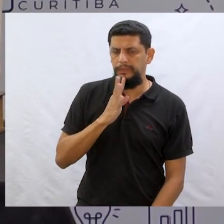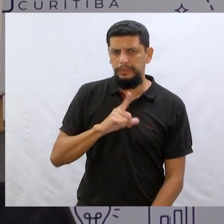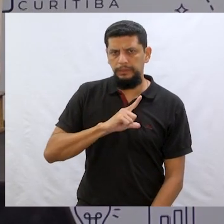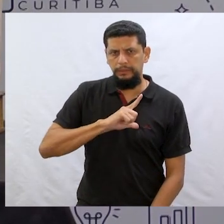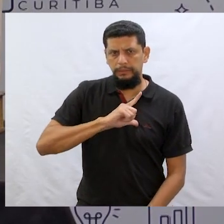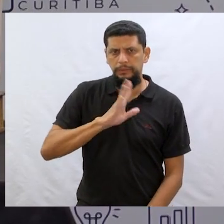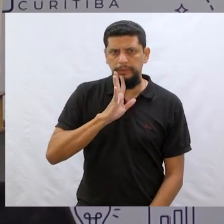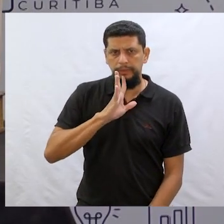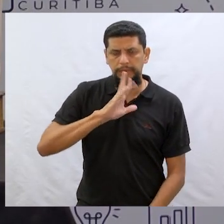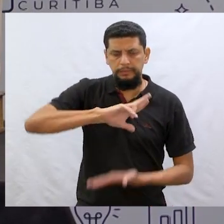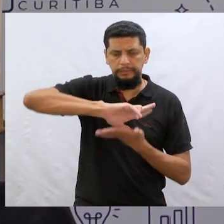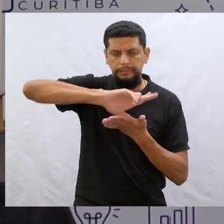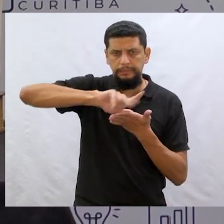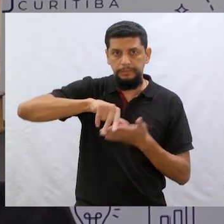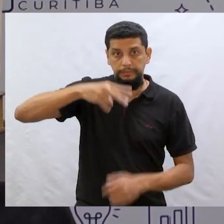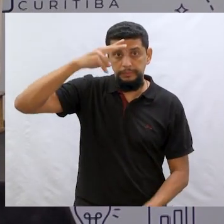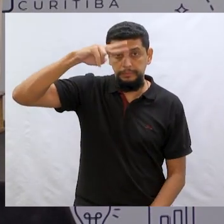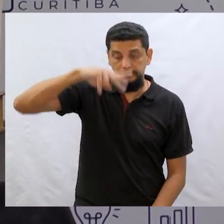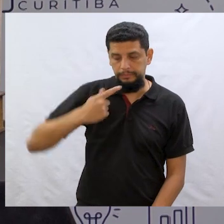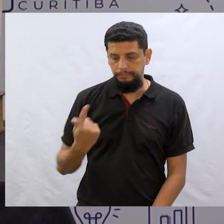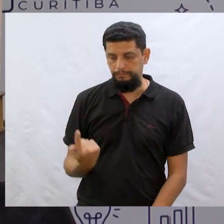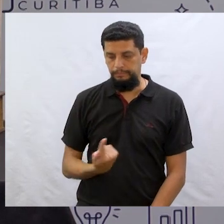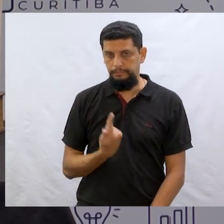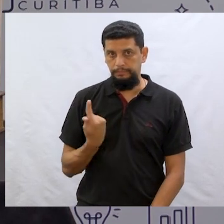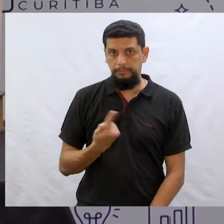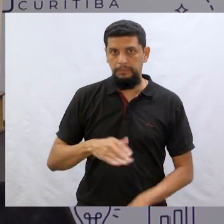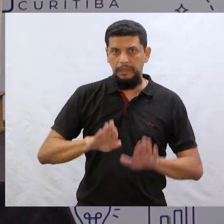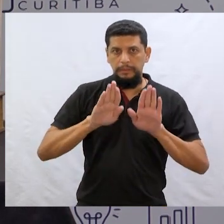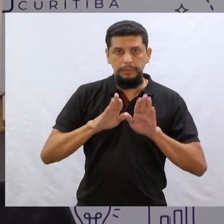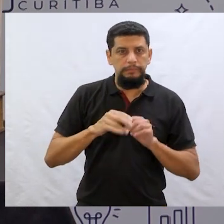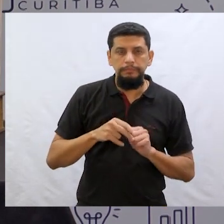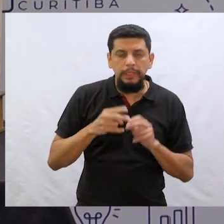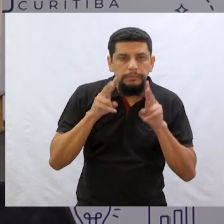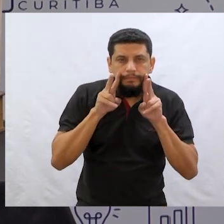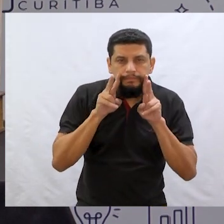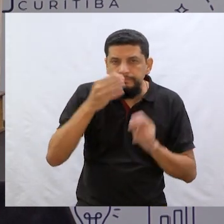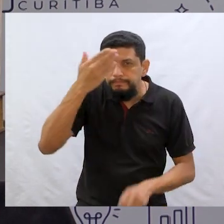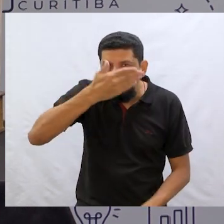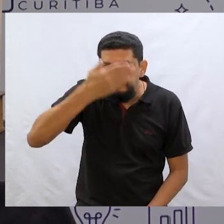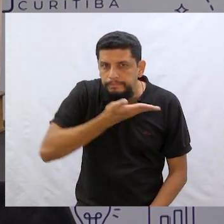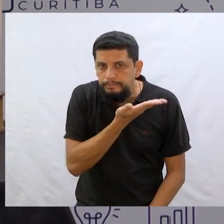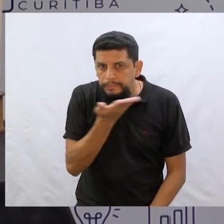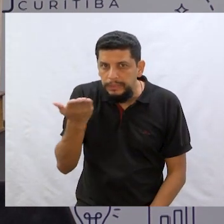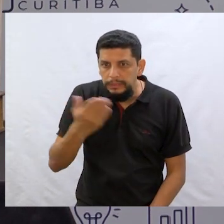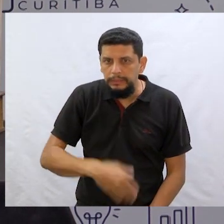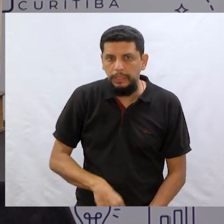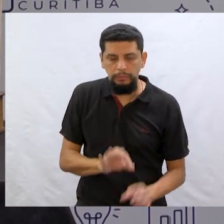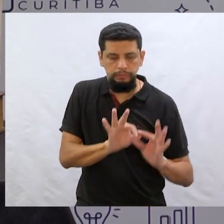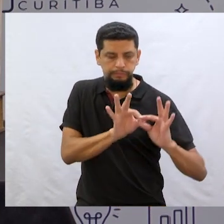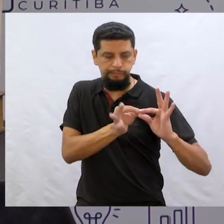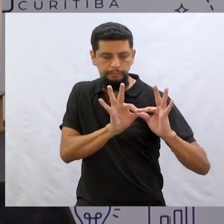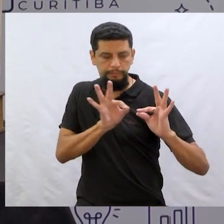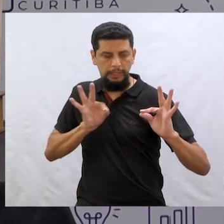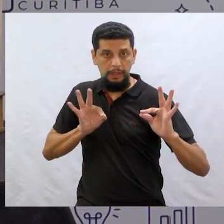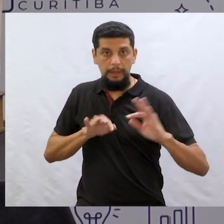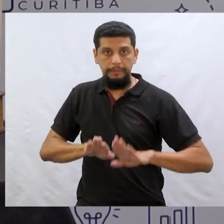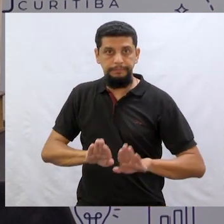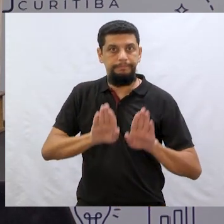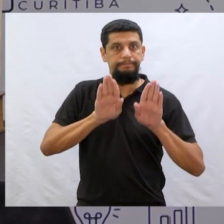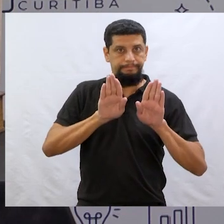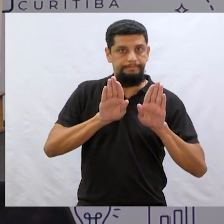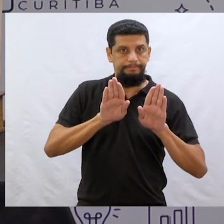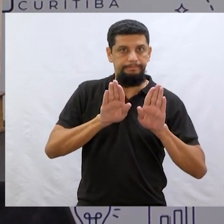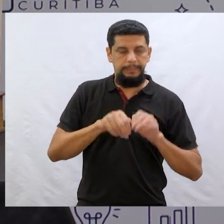conhece várias? Uau! Adorei! Mas como eu não consigo ouvir vocês daqui, vocês estão um pouco distantes assim, né?